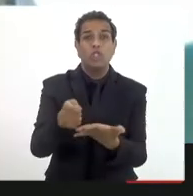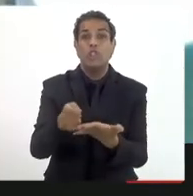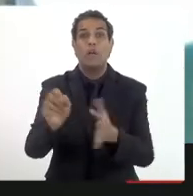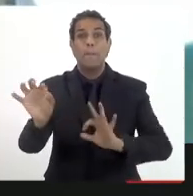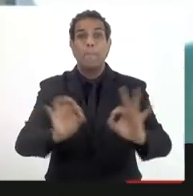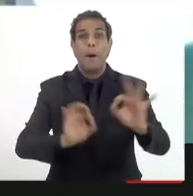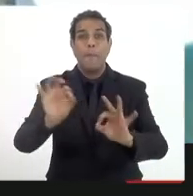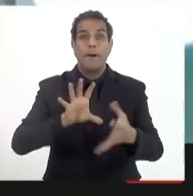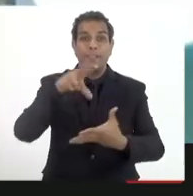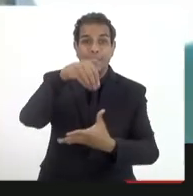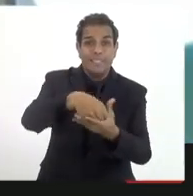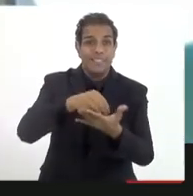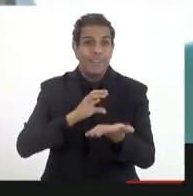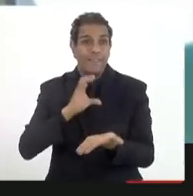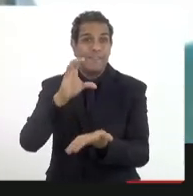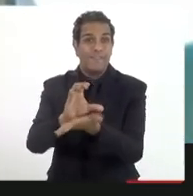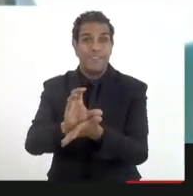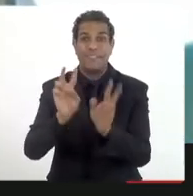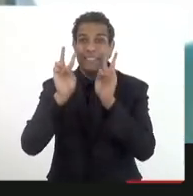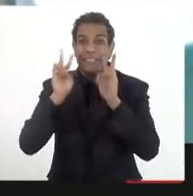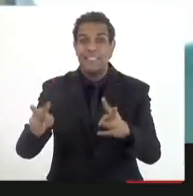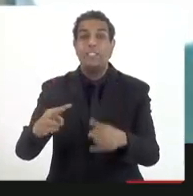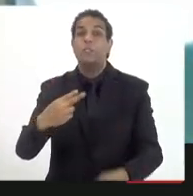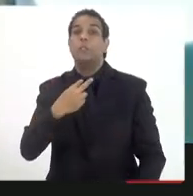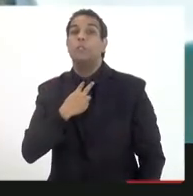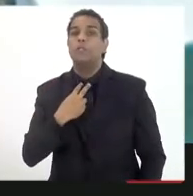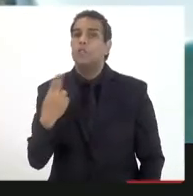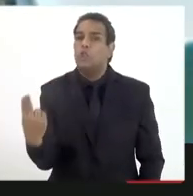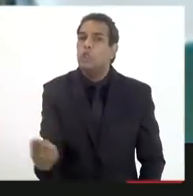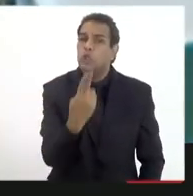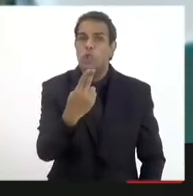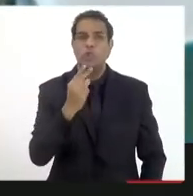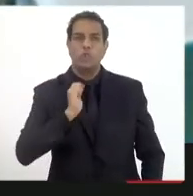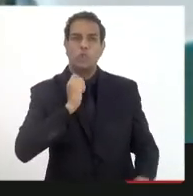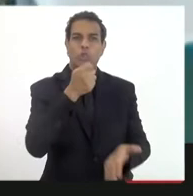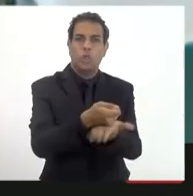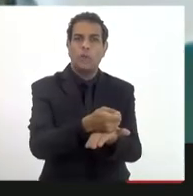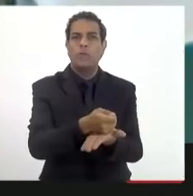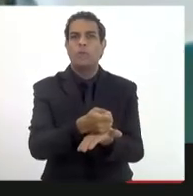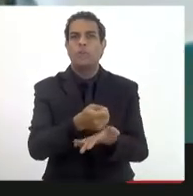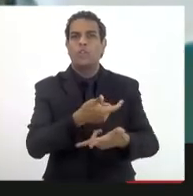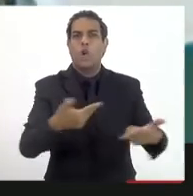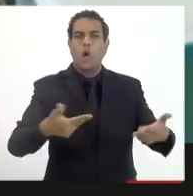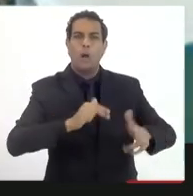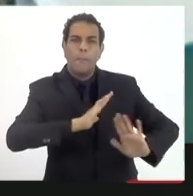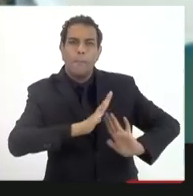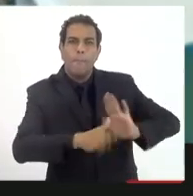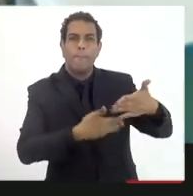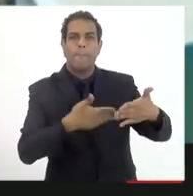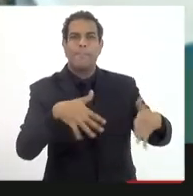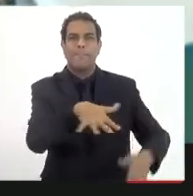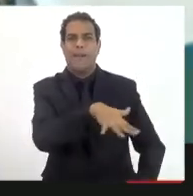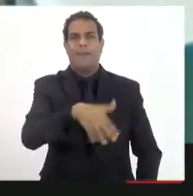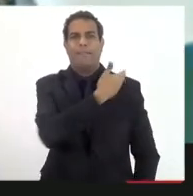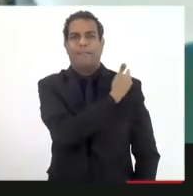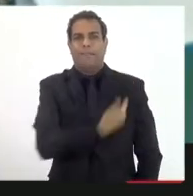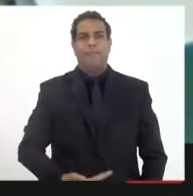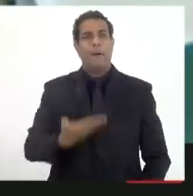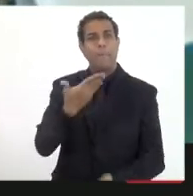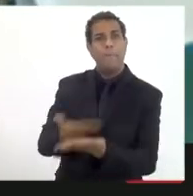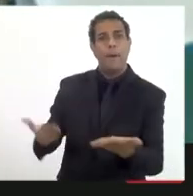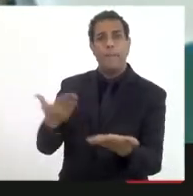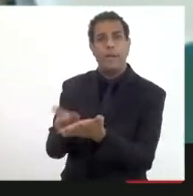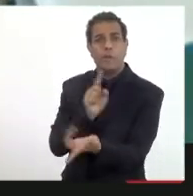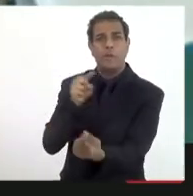projetos de investimento do fundo, mas ele não pode financiar a despesa de custeio corrente da máquina pública, senão ele se perde.